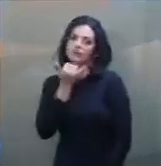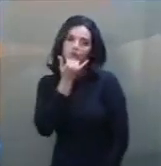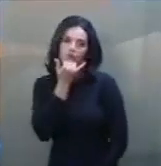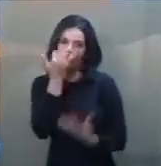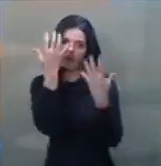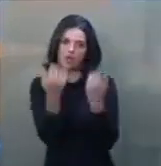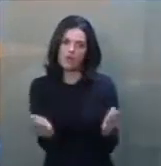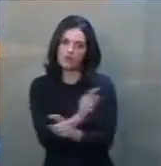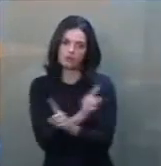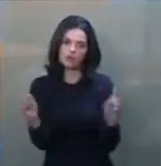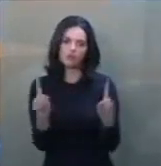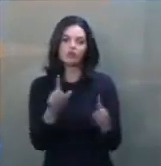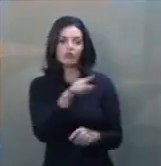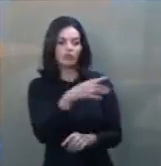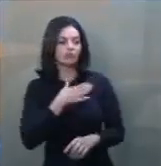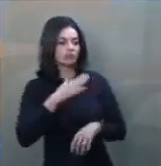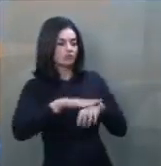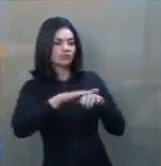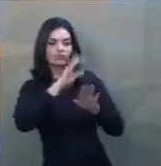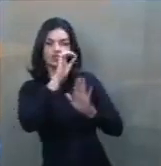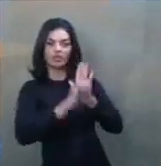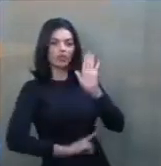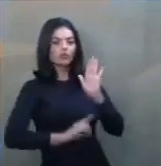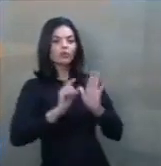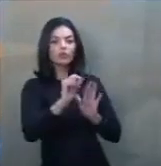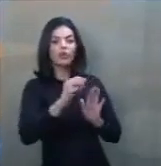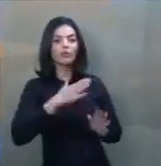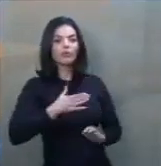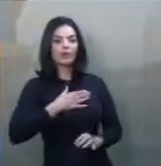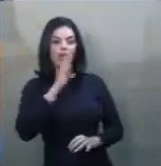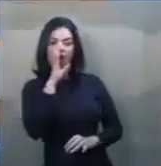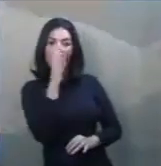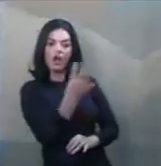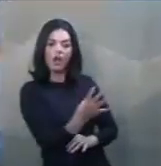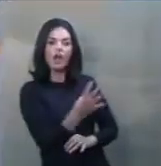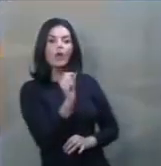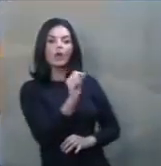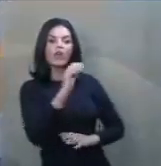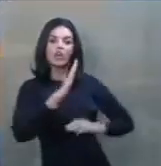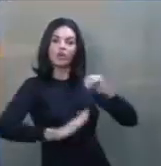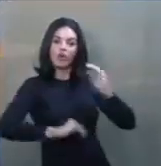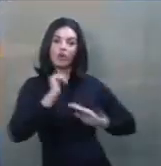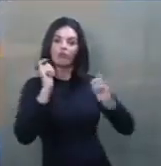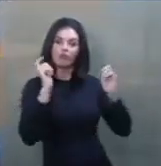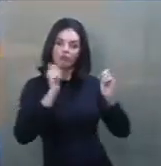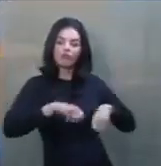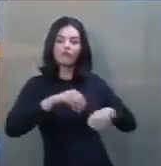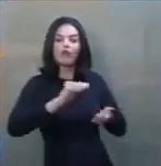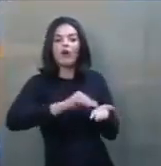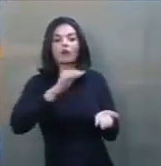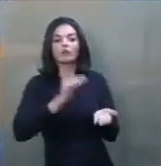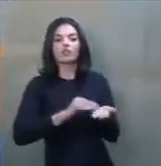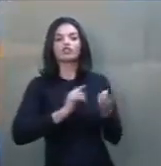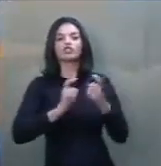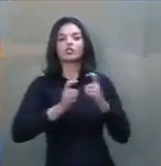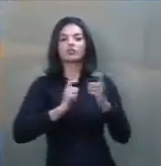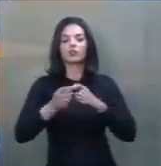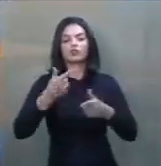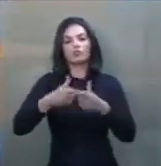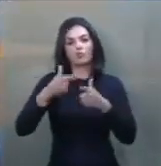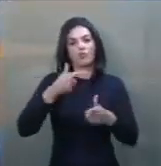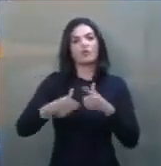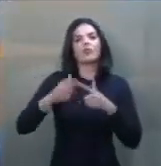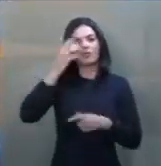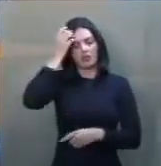senador Flávio Bolsonaro, e eu tenho esse direito, a minha acusação de incompetência na gestão dessa crise, em relação,